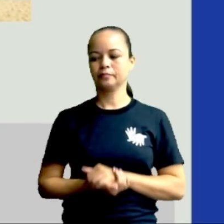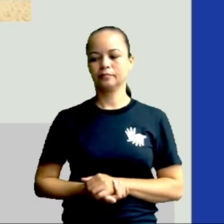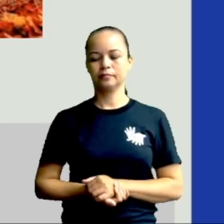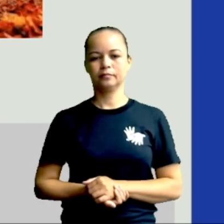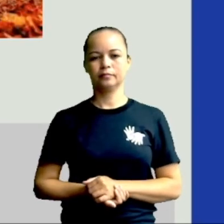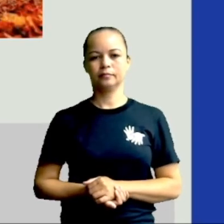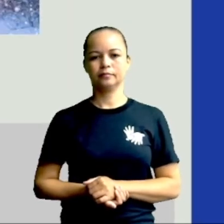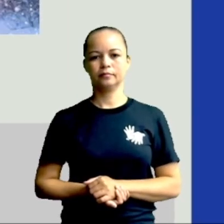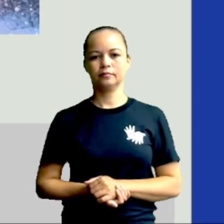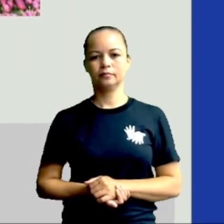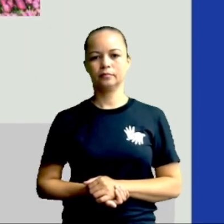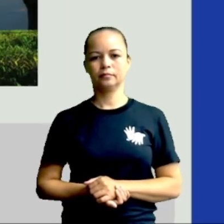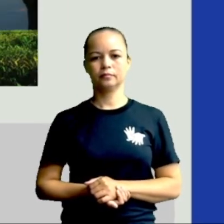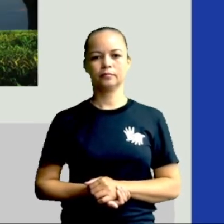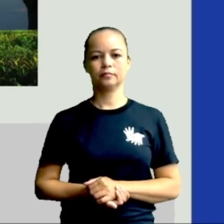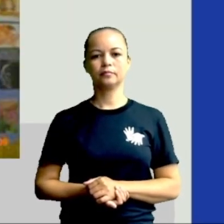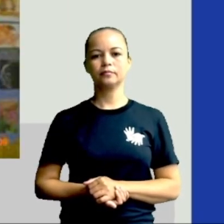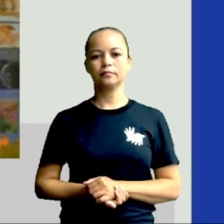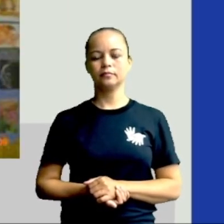Pra onde a gente estava.